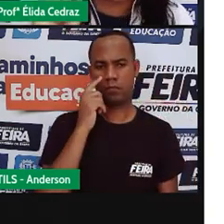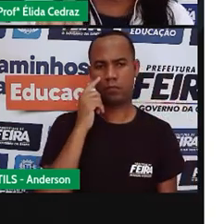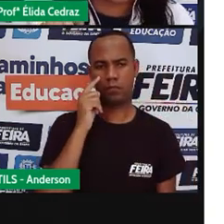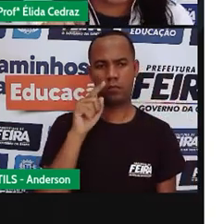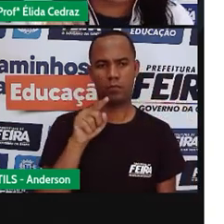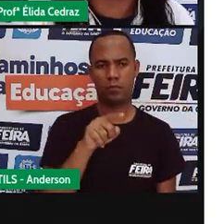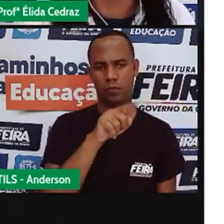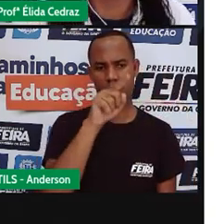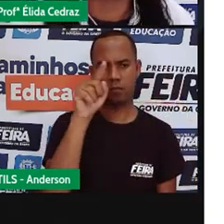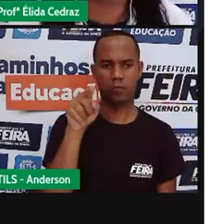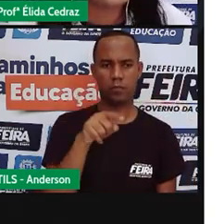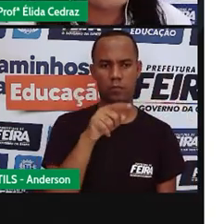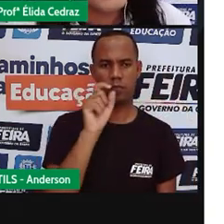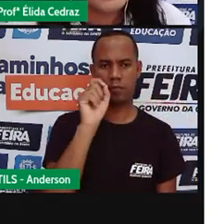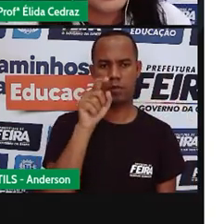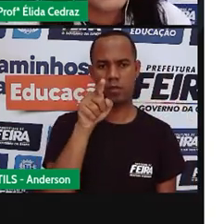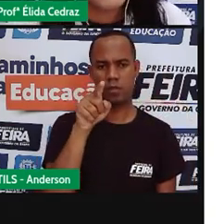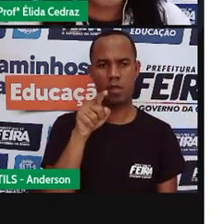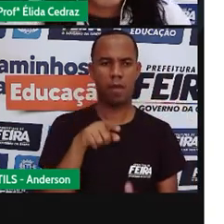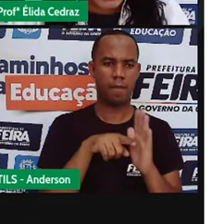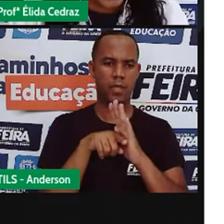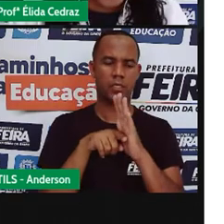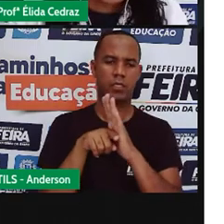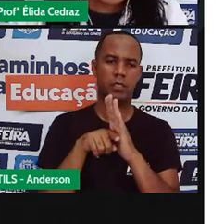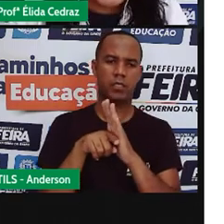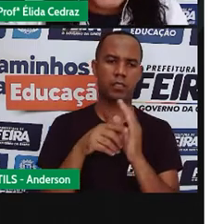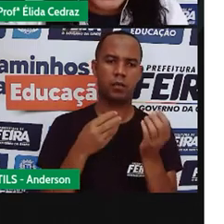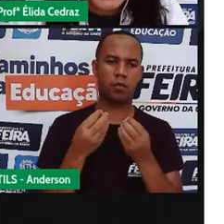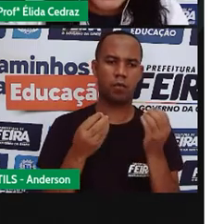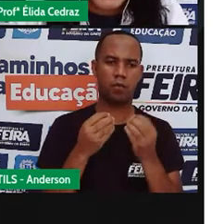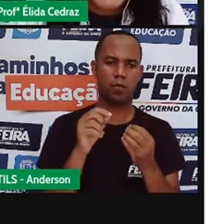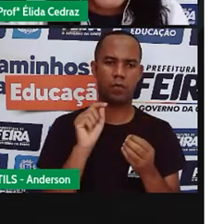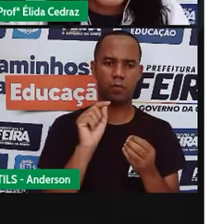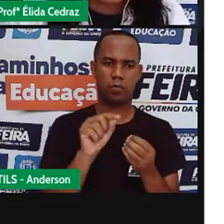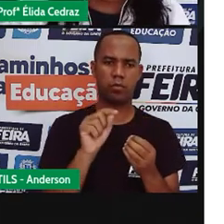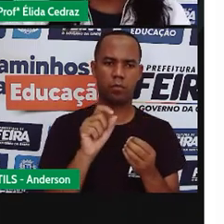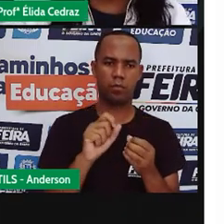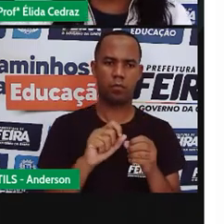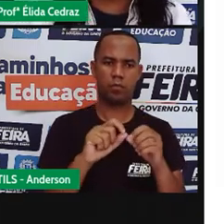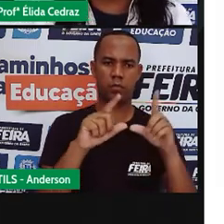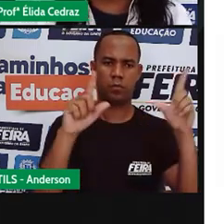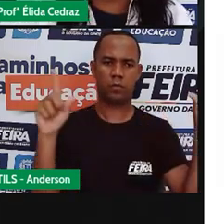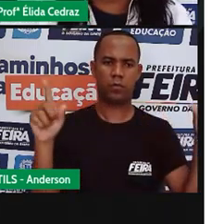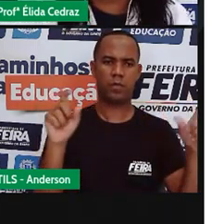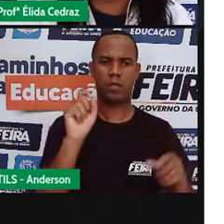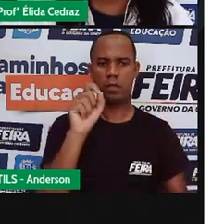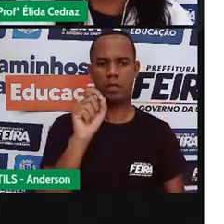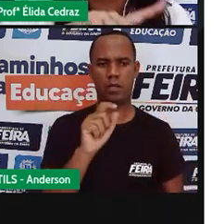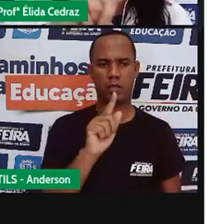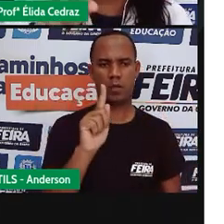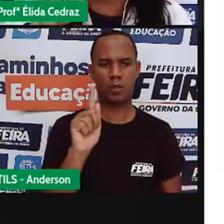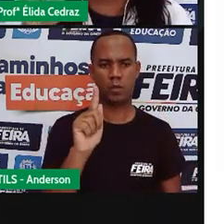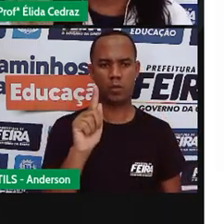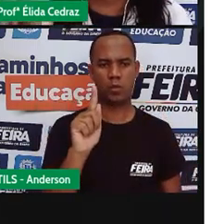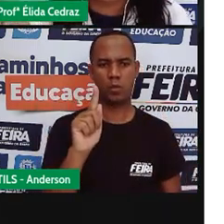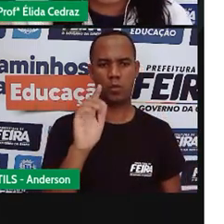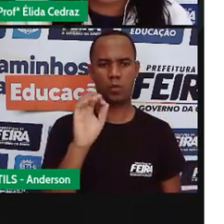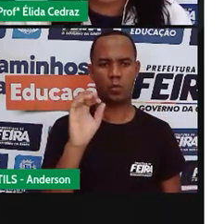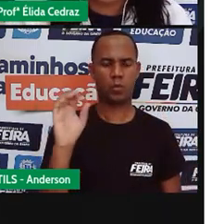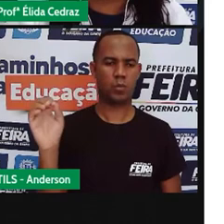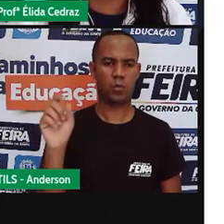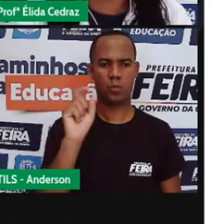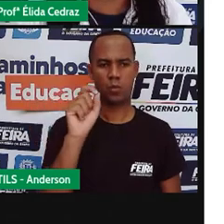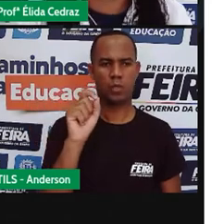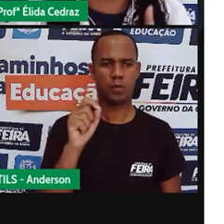perninha com uma lupa uma lupa de pesquisa quando você clica ali o Google automaticamente leva você para o